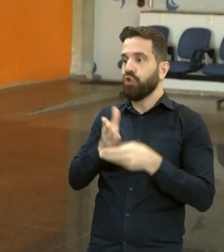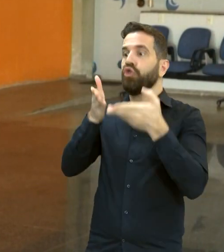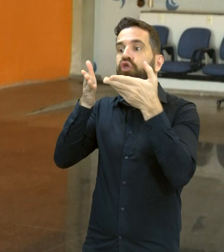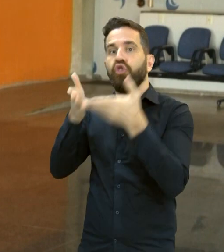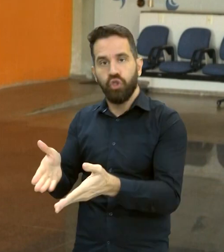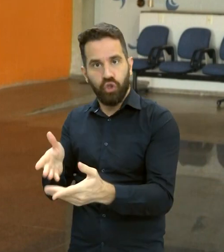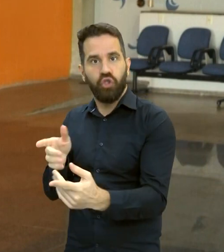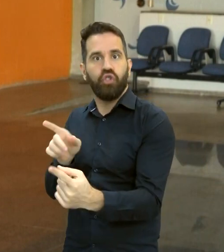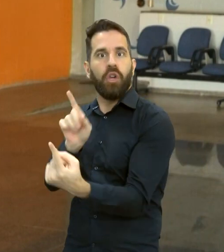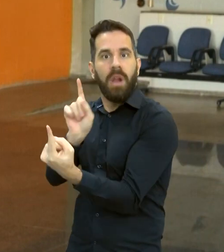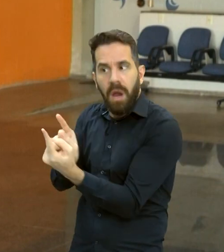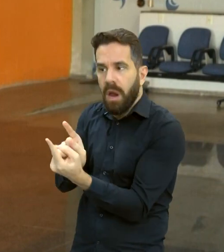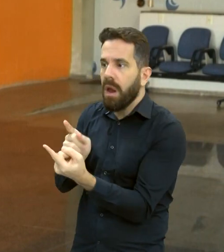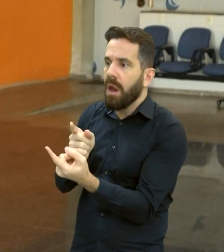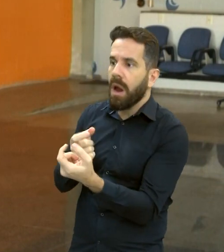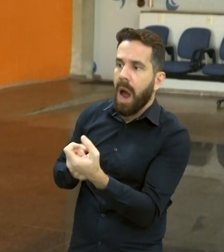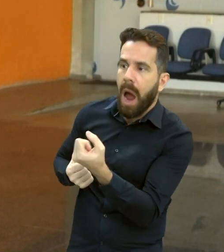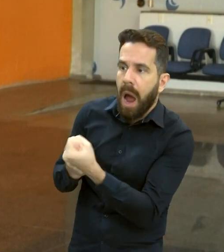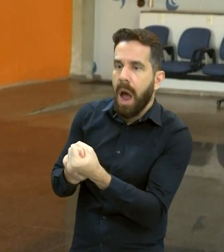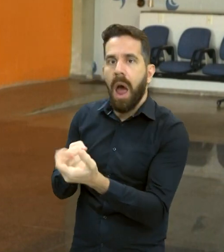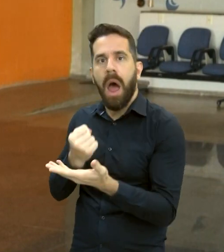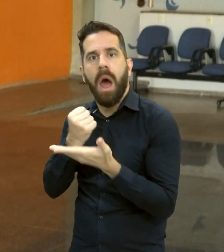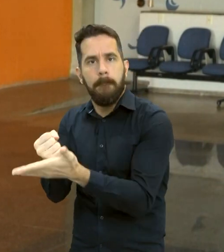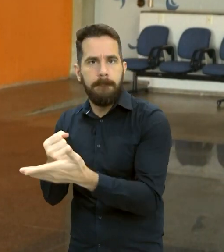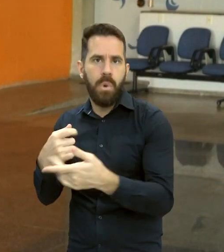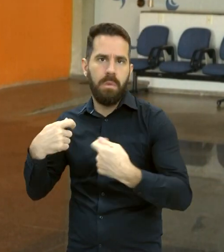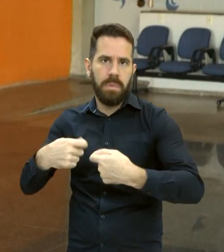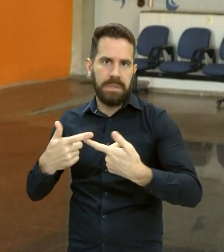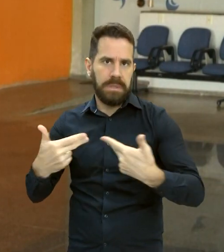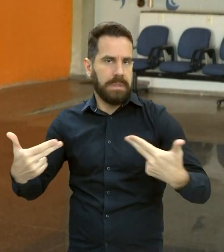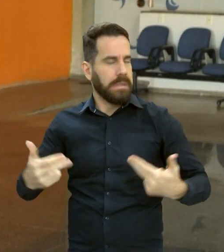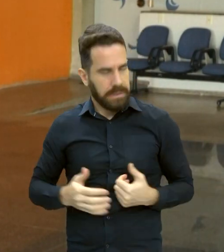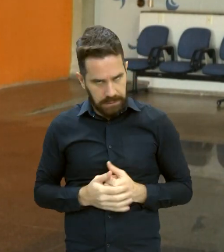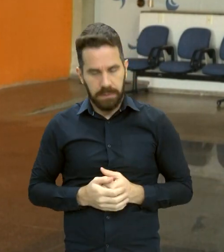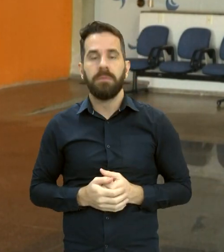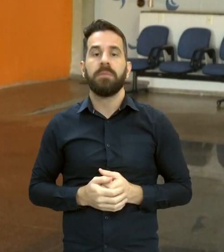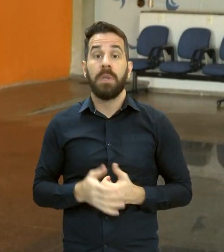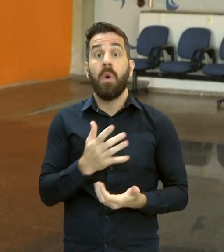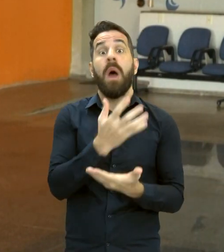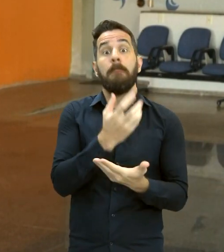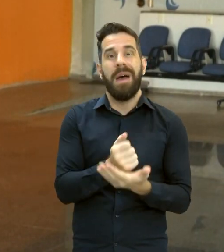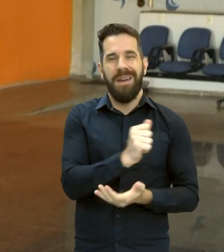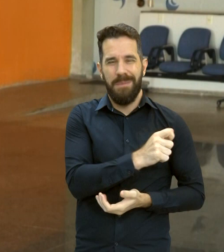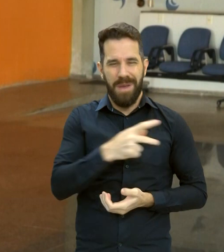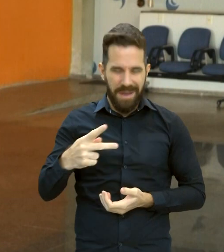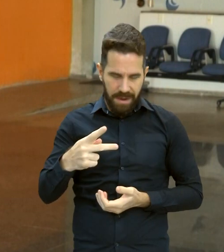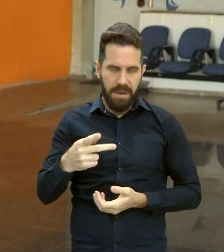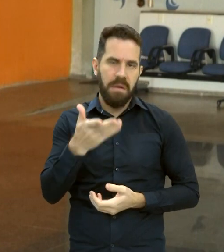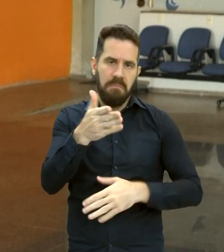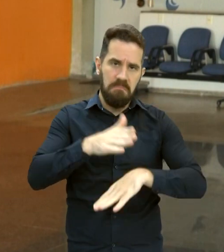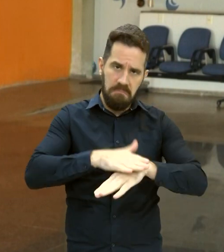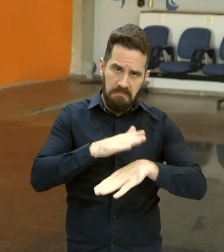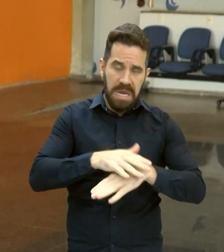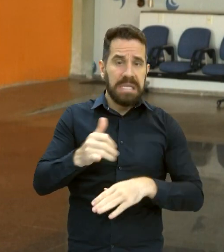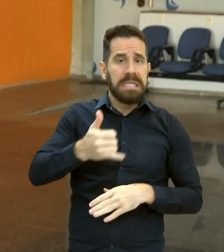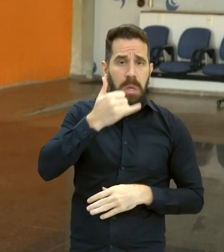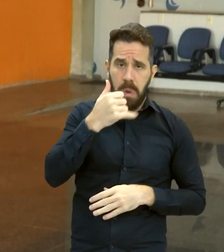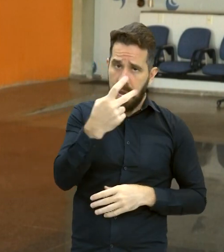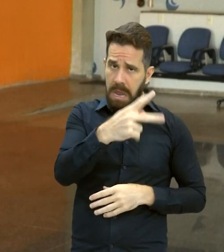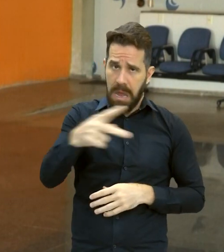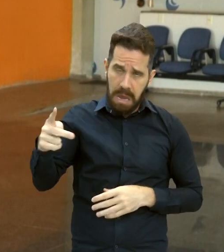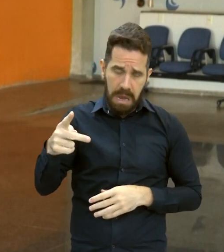você prestar esse apoio necessário. Então, baixe o aplicativo MinhaUFG na sua loja de aplicativos,